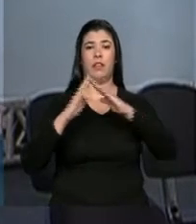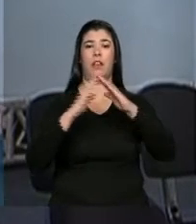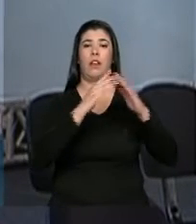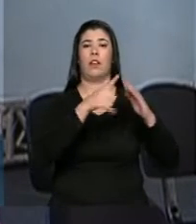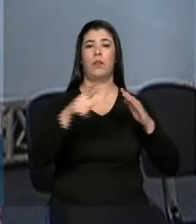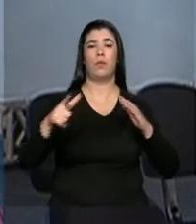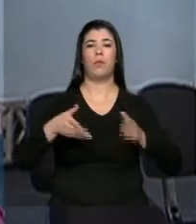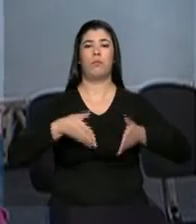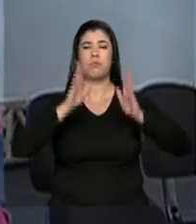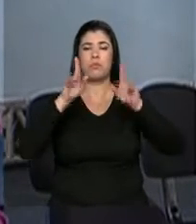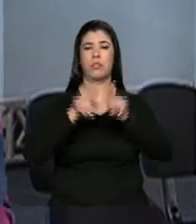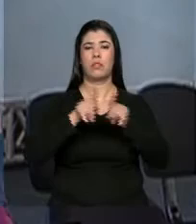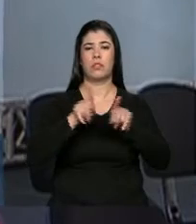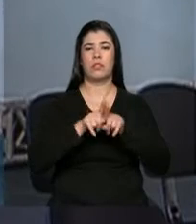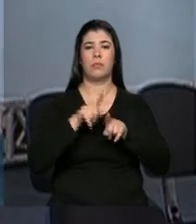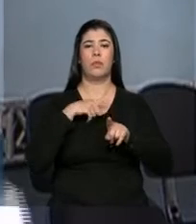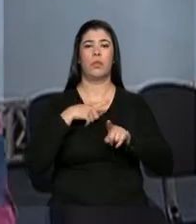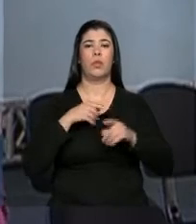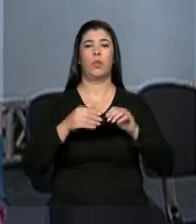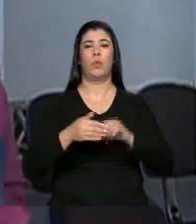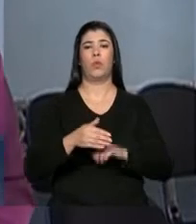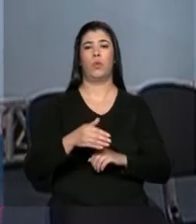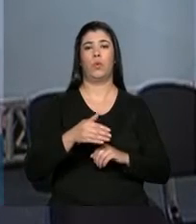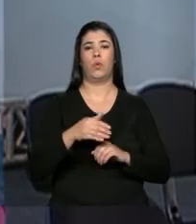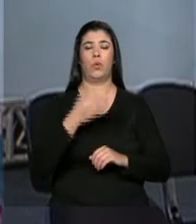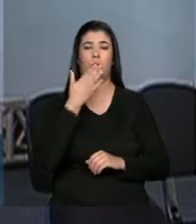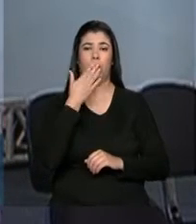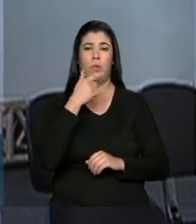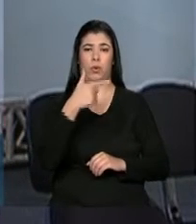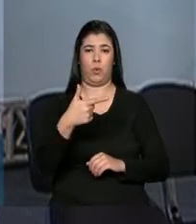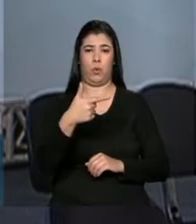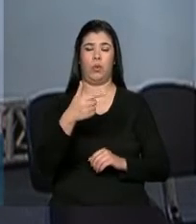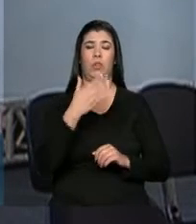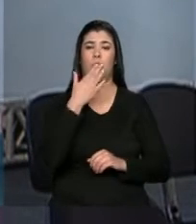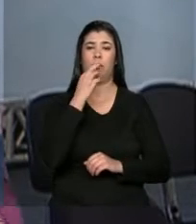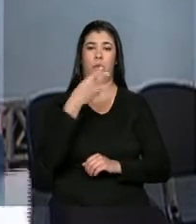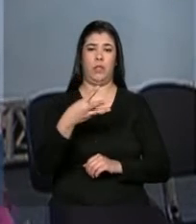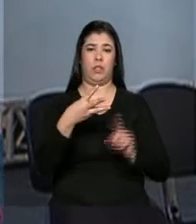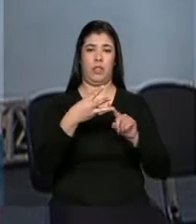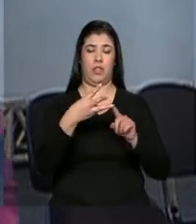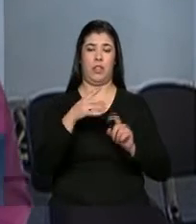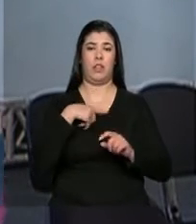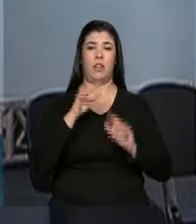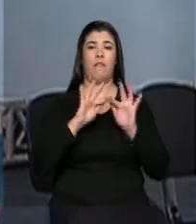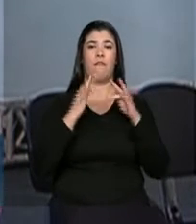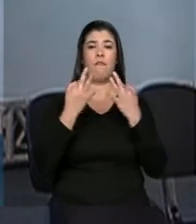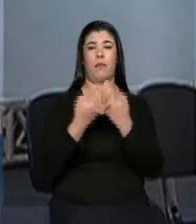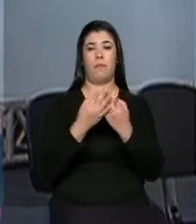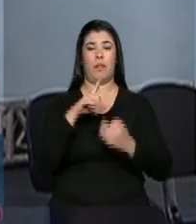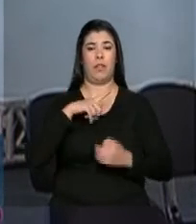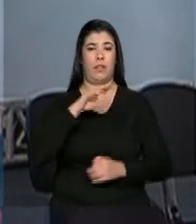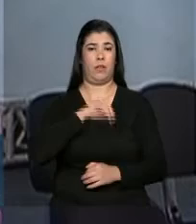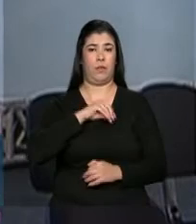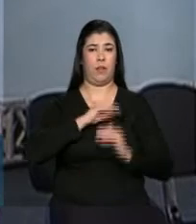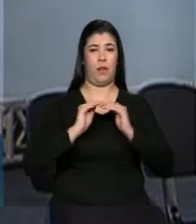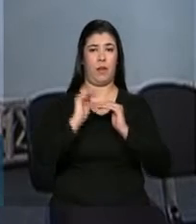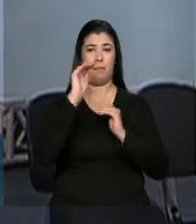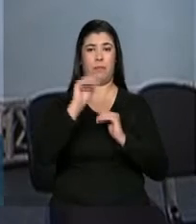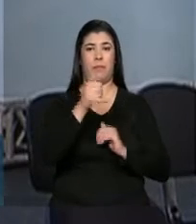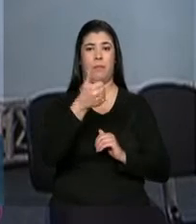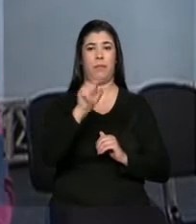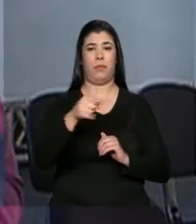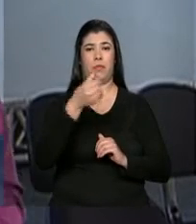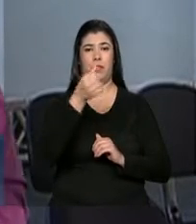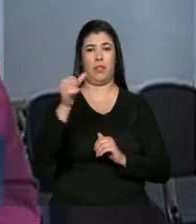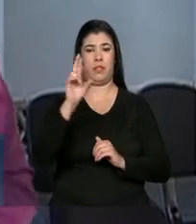modalidades do programa, da faixa 2 e 3, ou seja, famílias que recebem mais de 1.600 reais. Com a entrega das